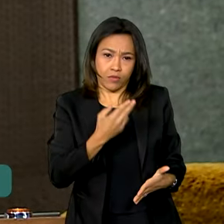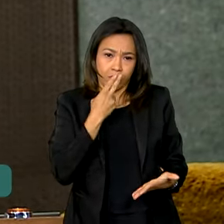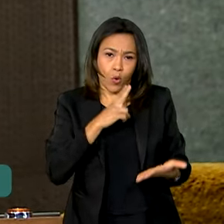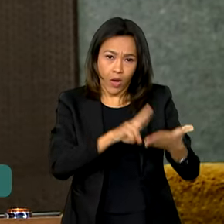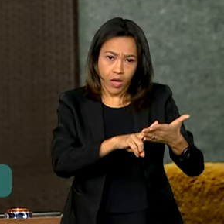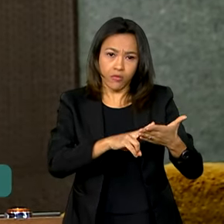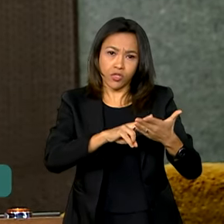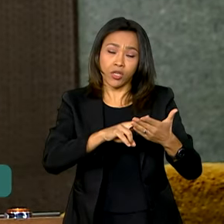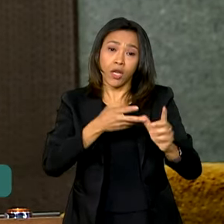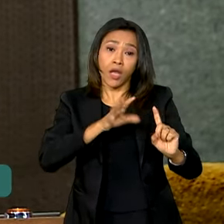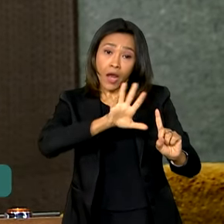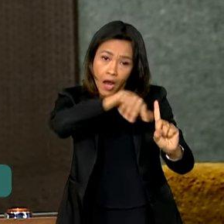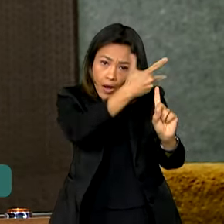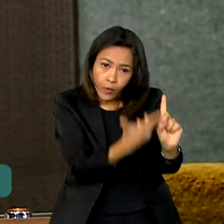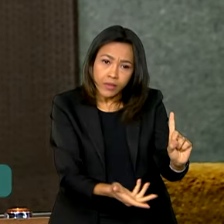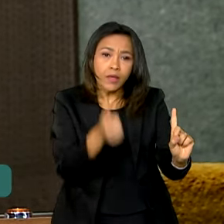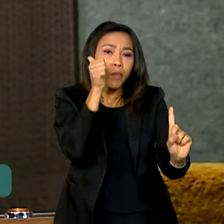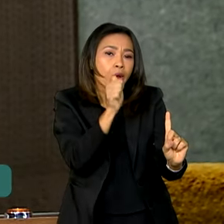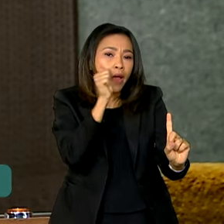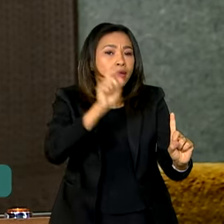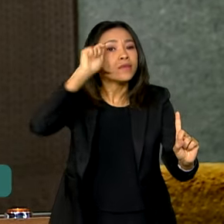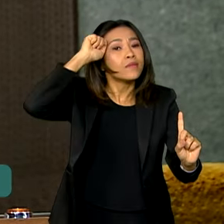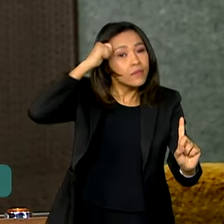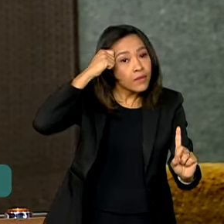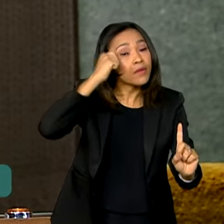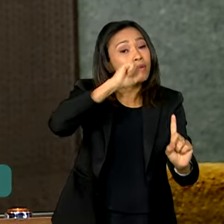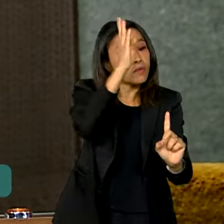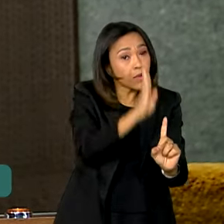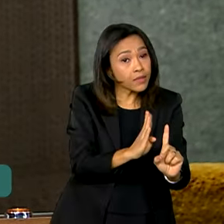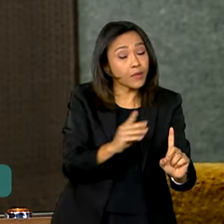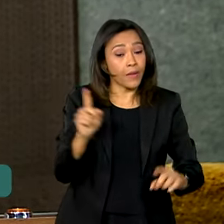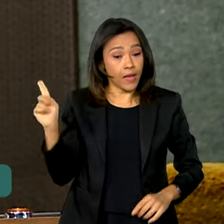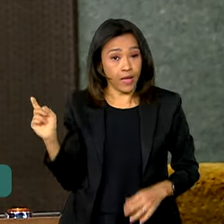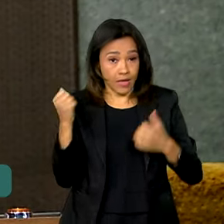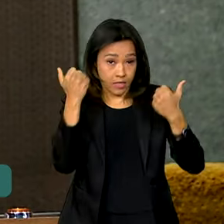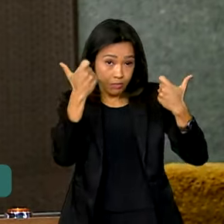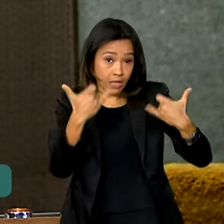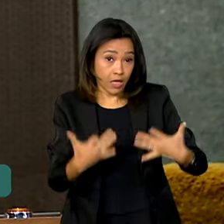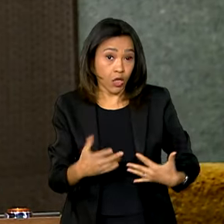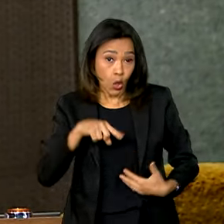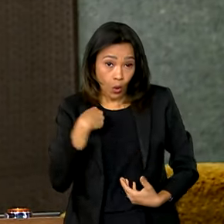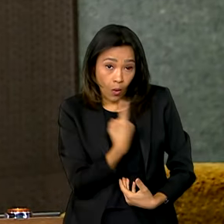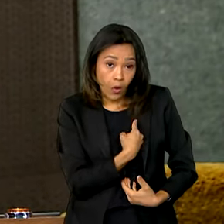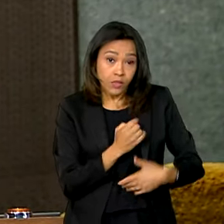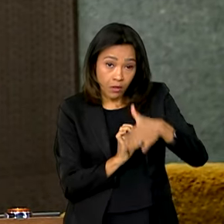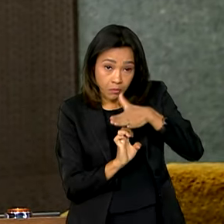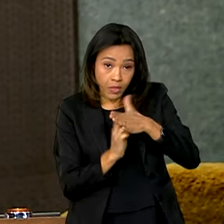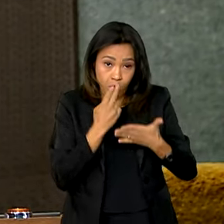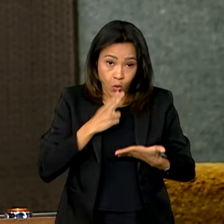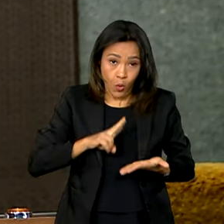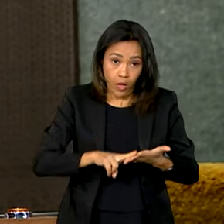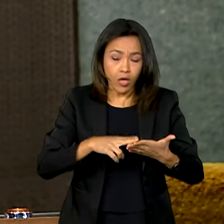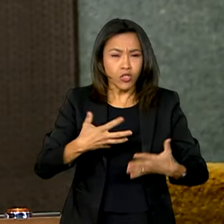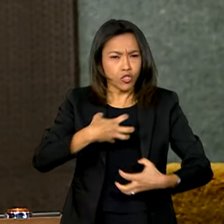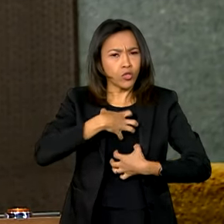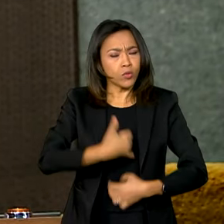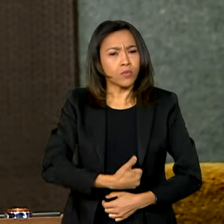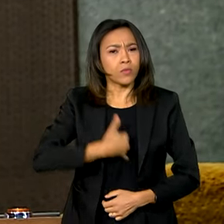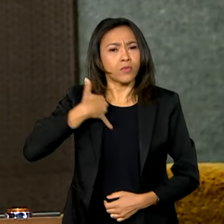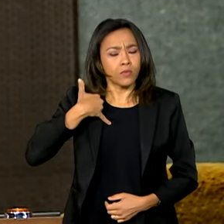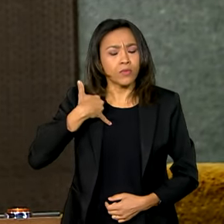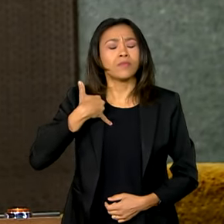contribuição de mulheres negras para o Brasil. Nós, dos Correios, nos orgulhamos muito de ter uma empresa hoje